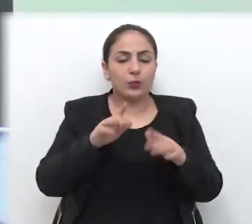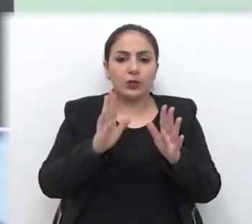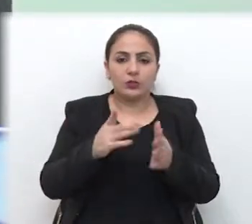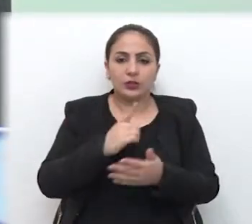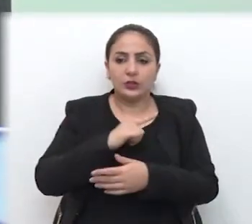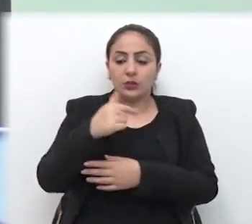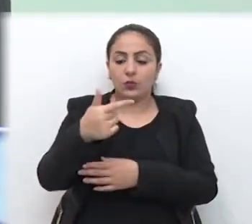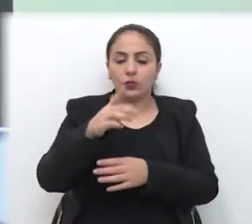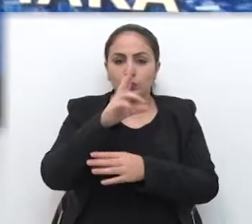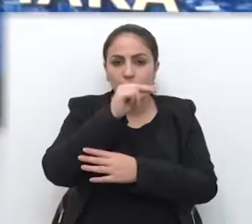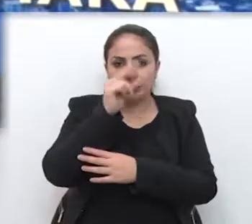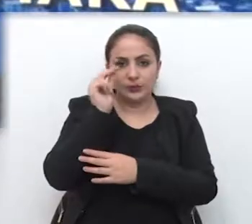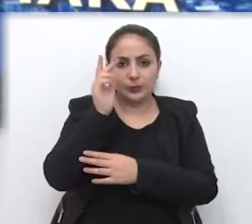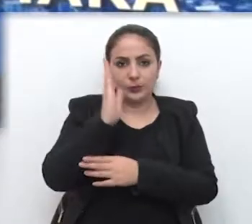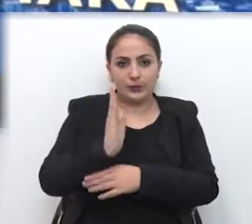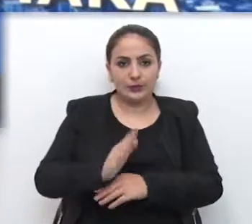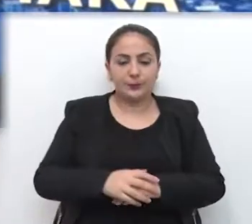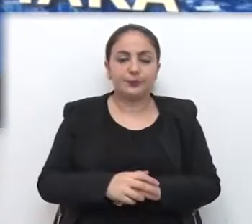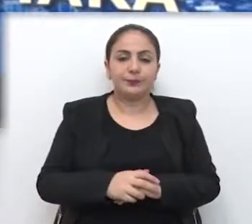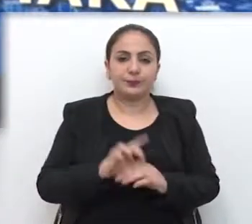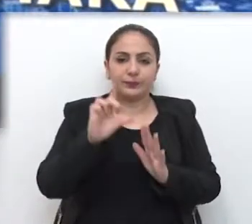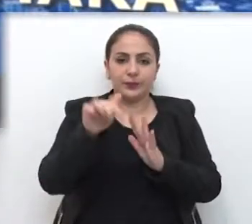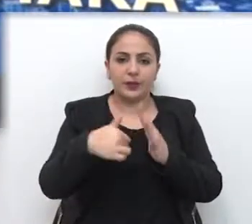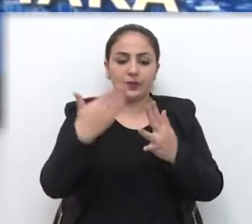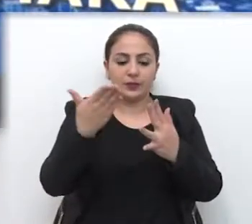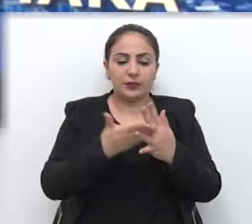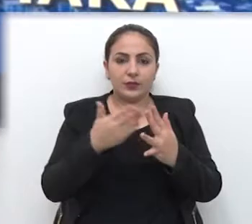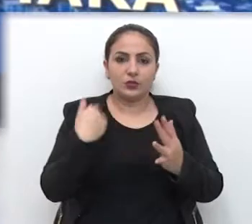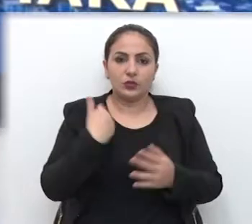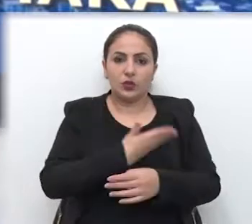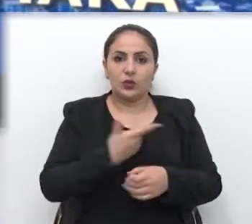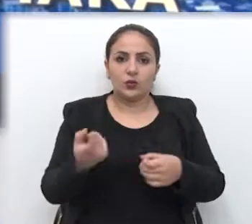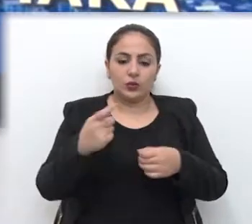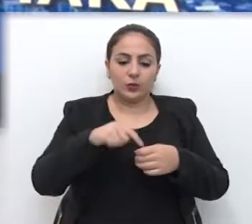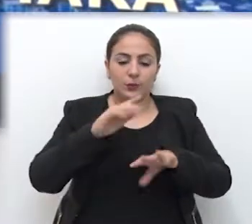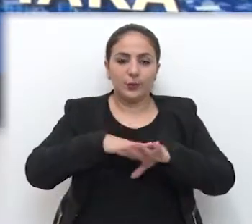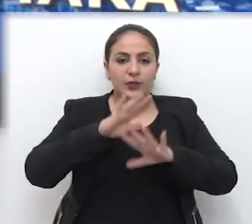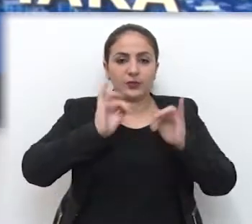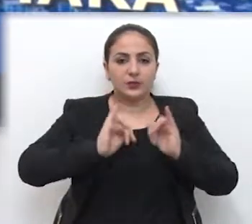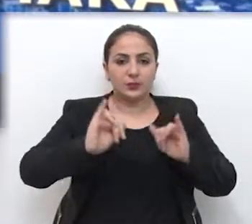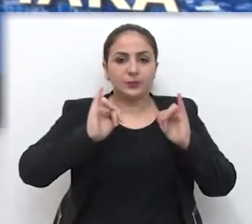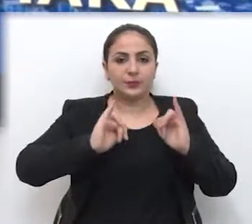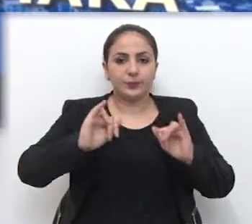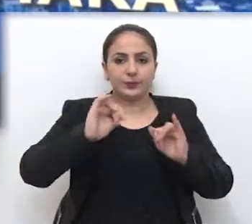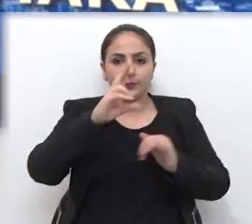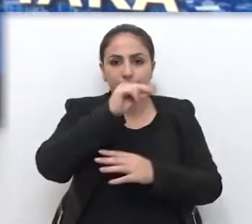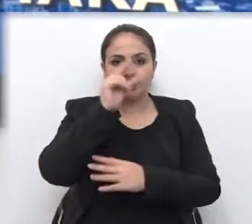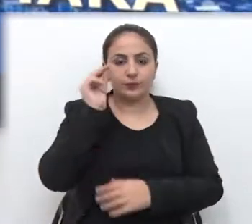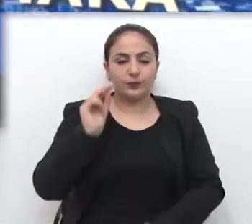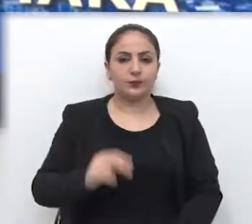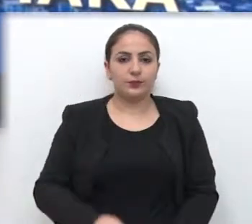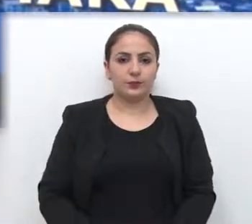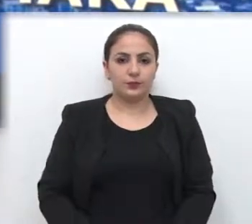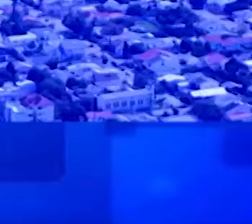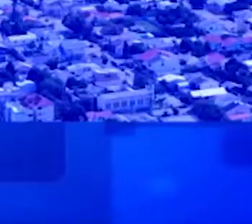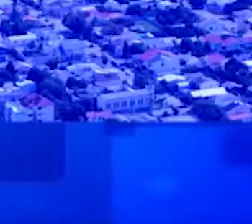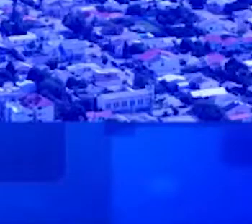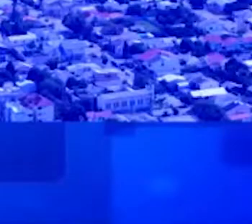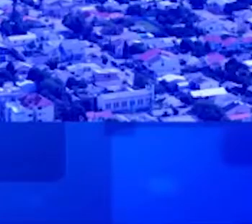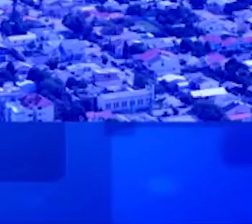em outros municípios do Brasil. E depois do intervalo nós retornamos com outras informações do Parlamento Municipal.